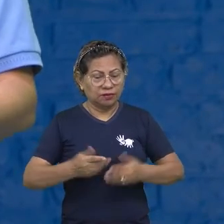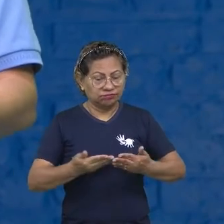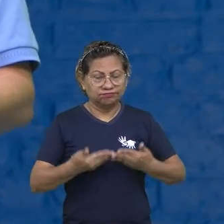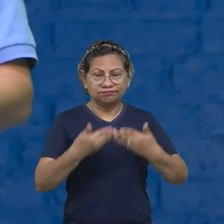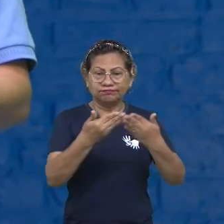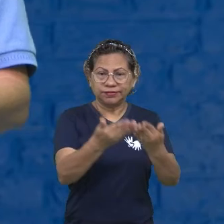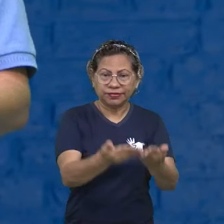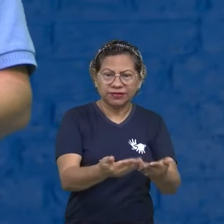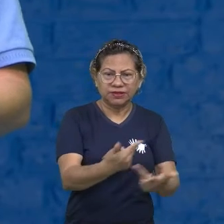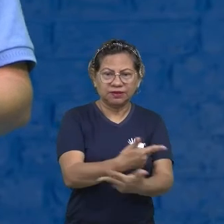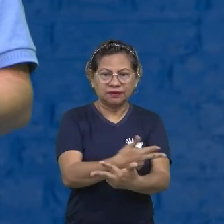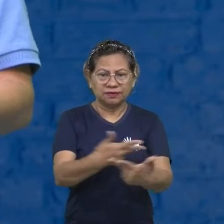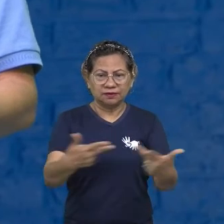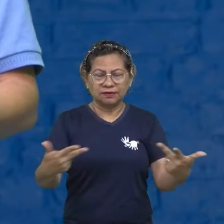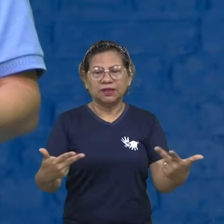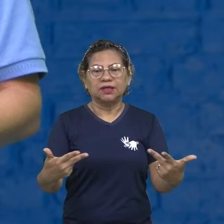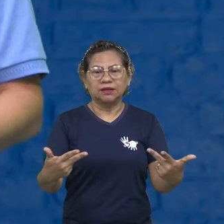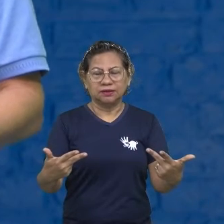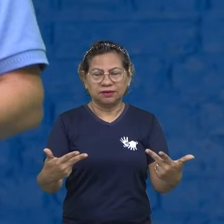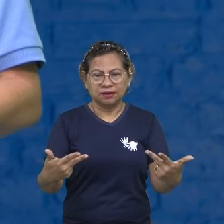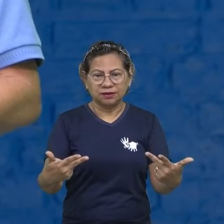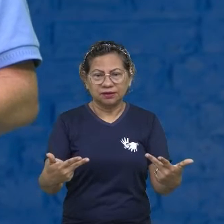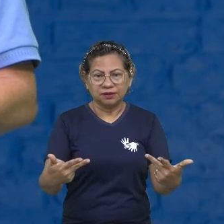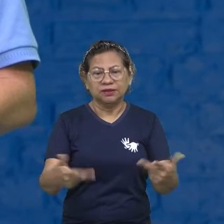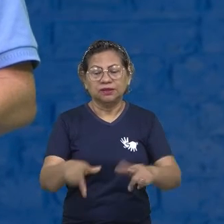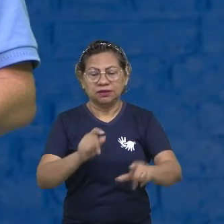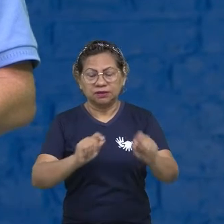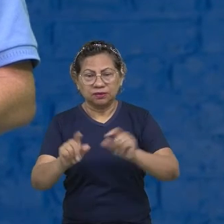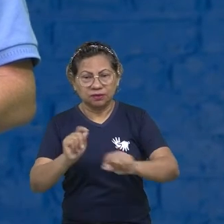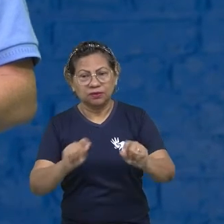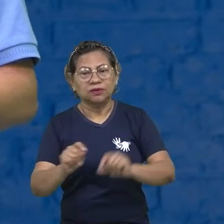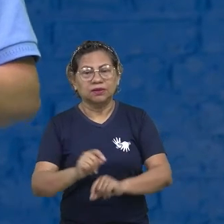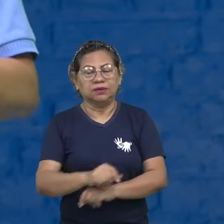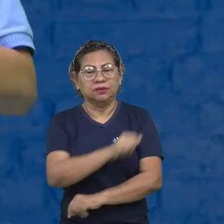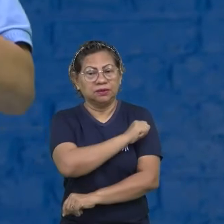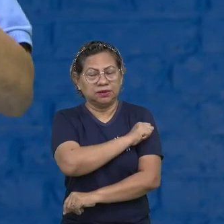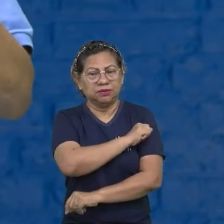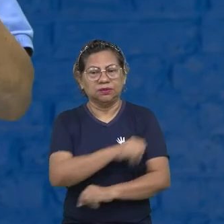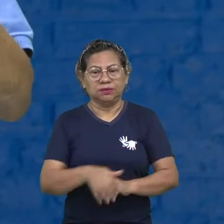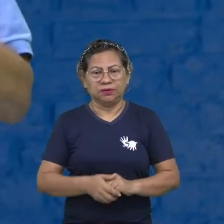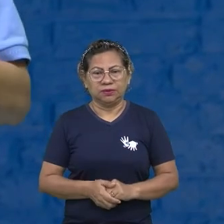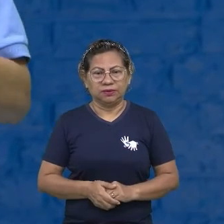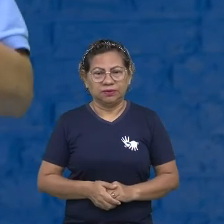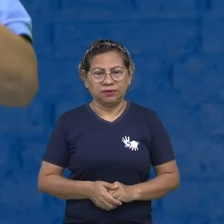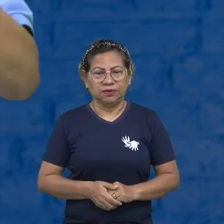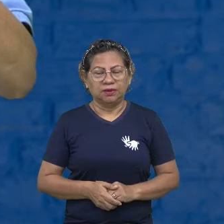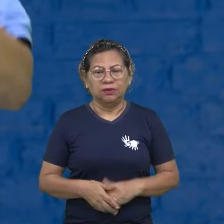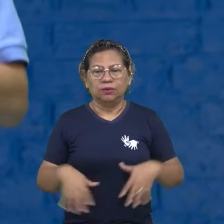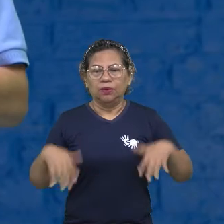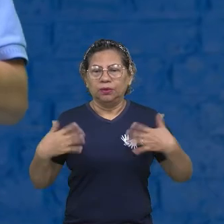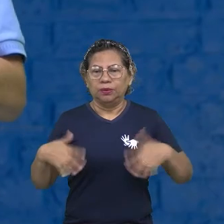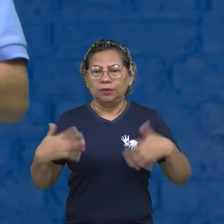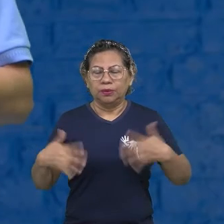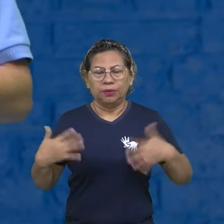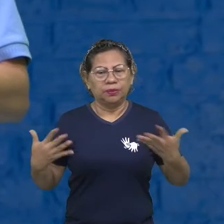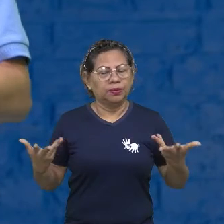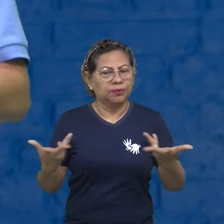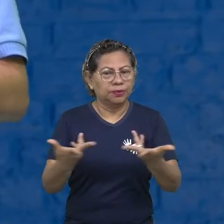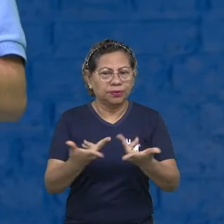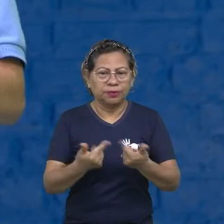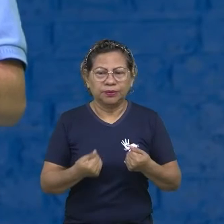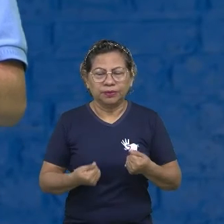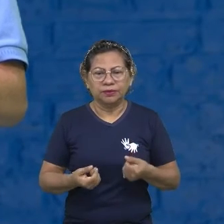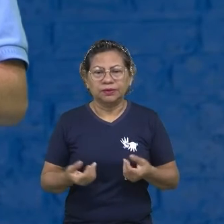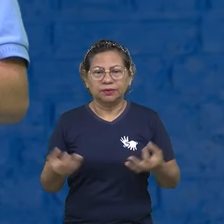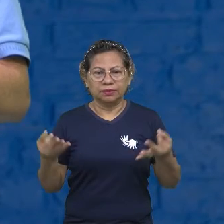vários processos, várias escolhas para vocês. Nossa, tem cada coisa linda, cada coisa bonita, isso aqui